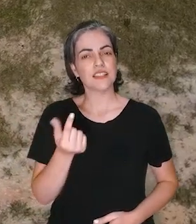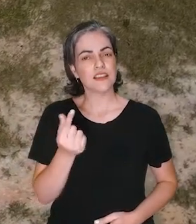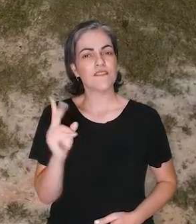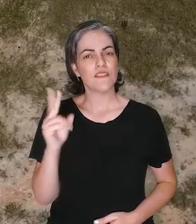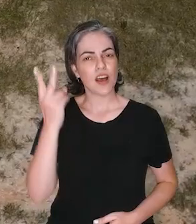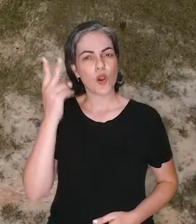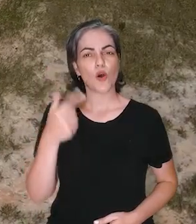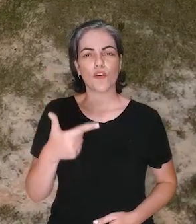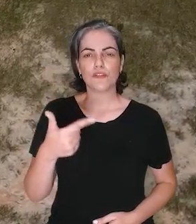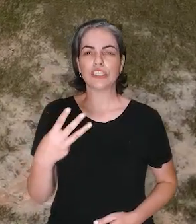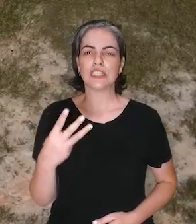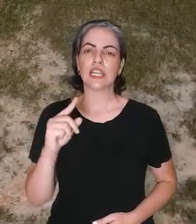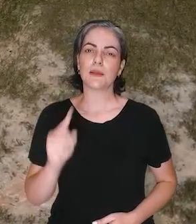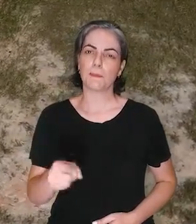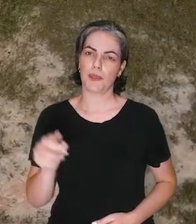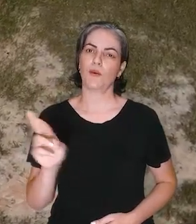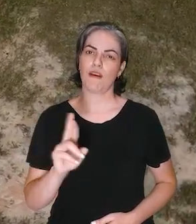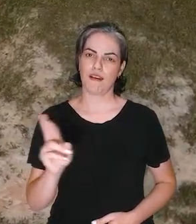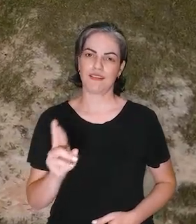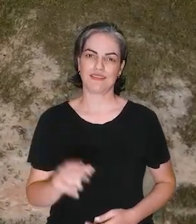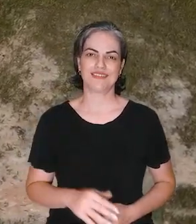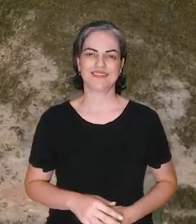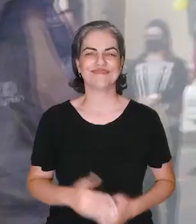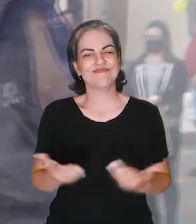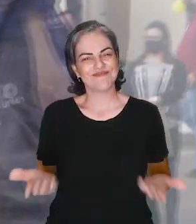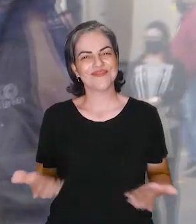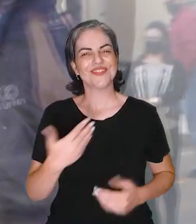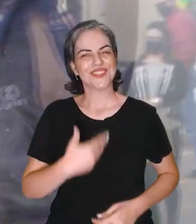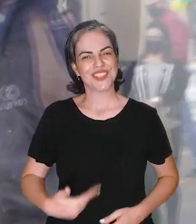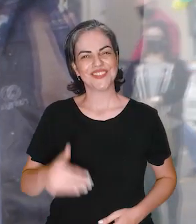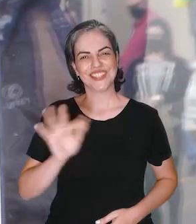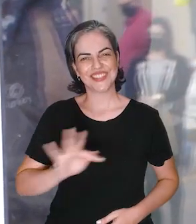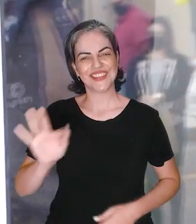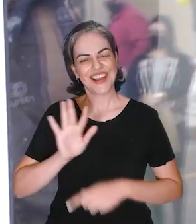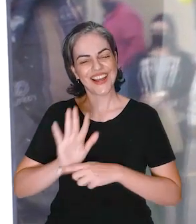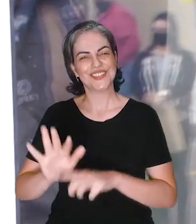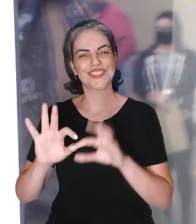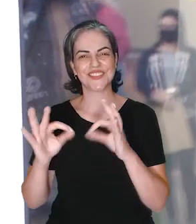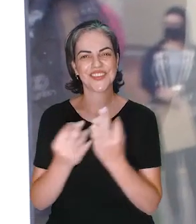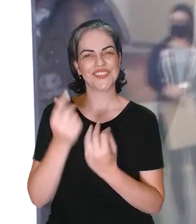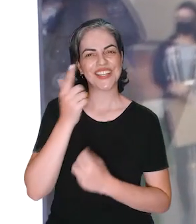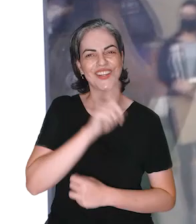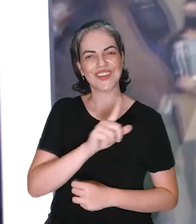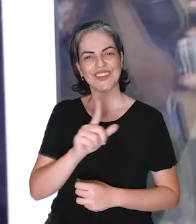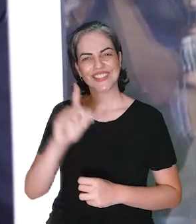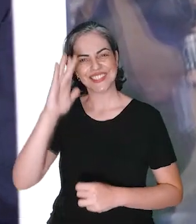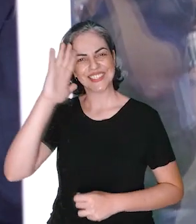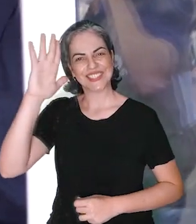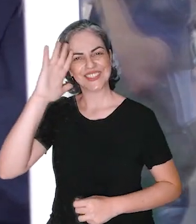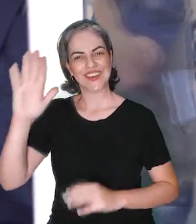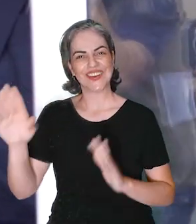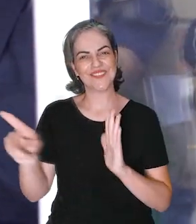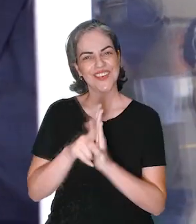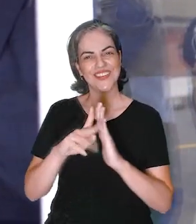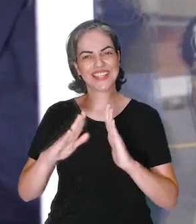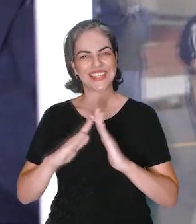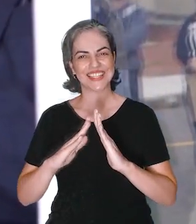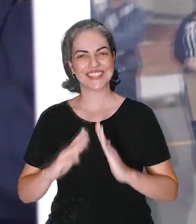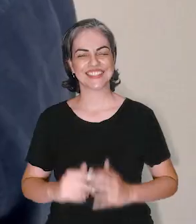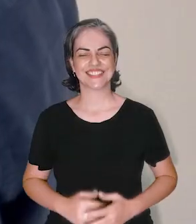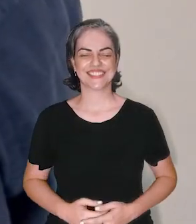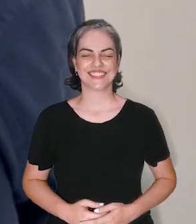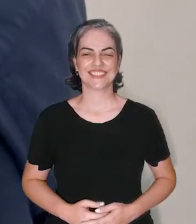valor corresponderia a R 23 mil. É o governo federal aproximando famílias ao seu sonho da casa própria.